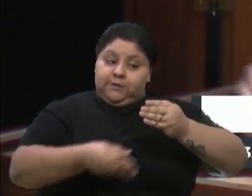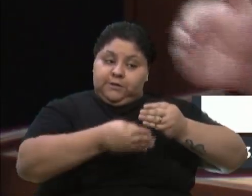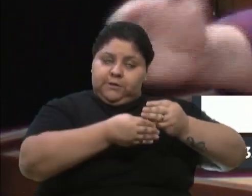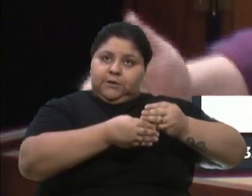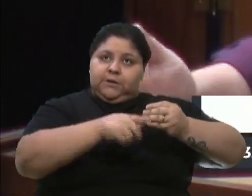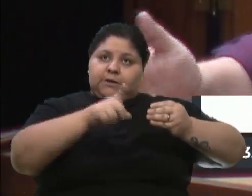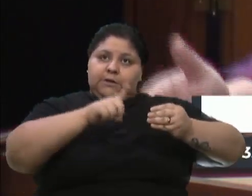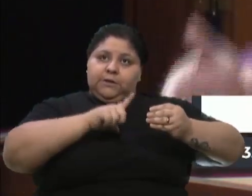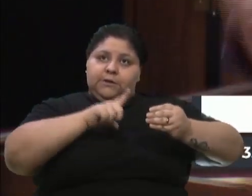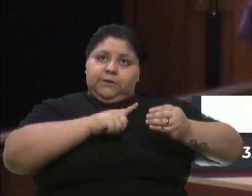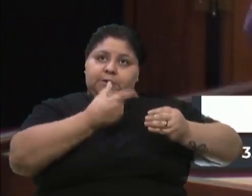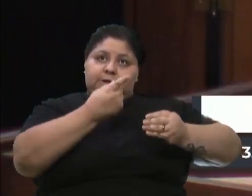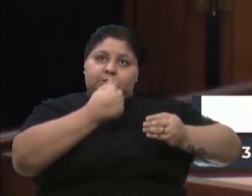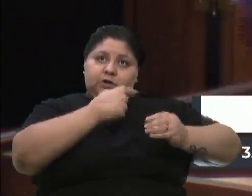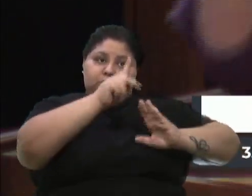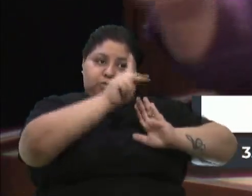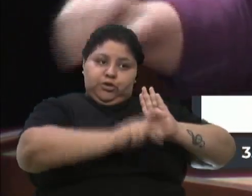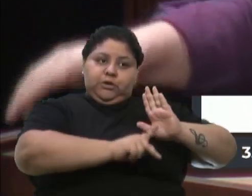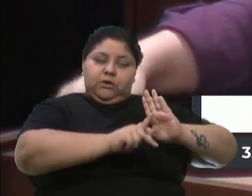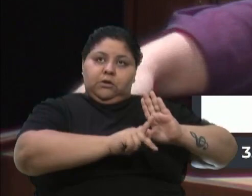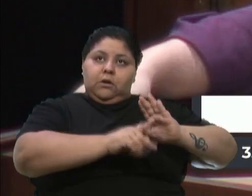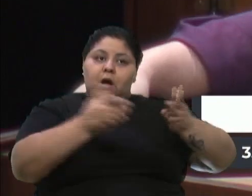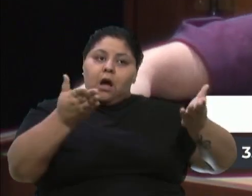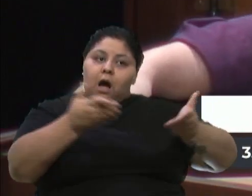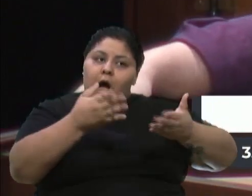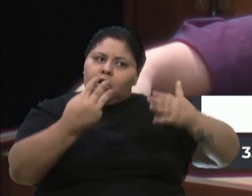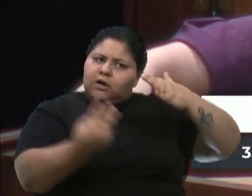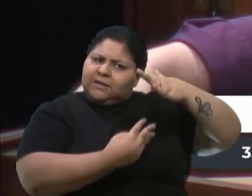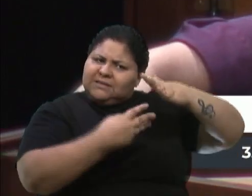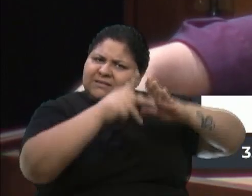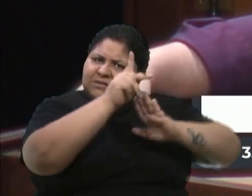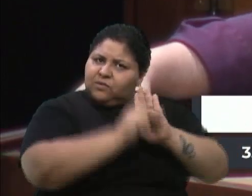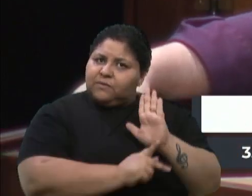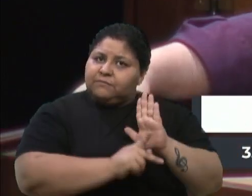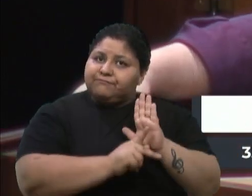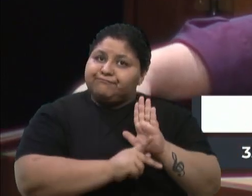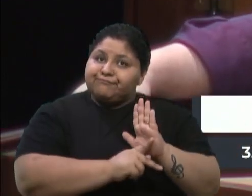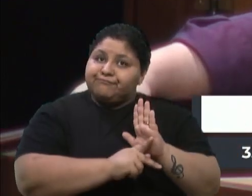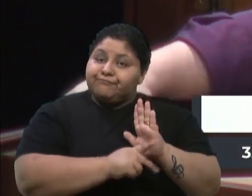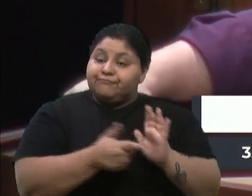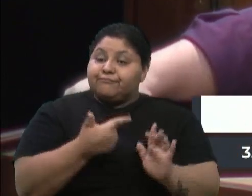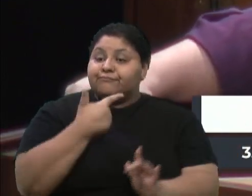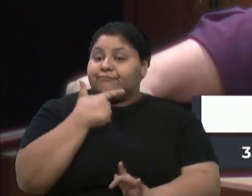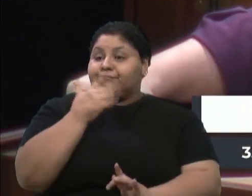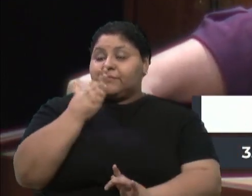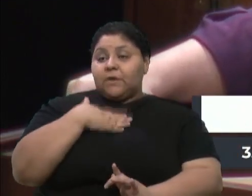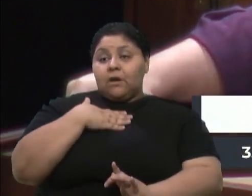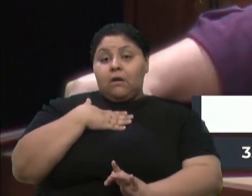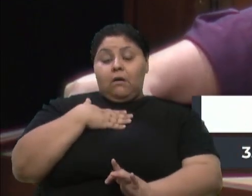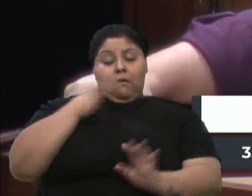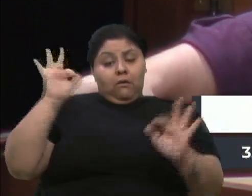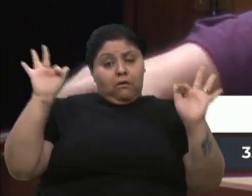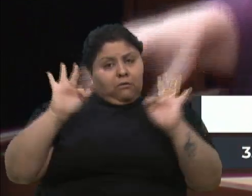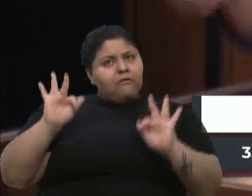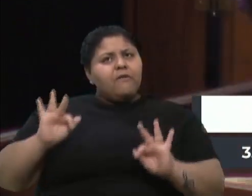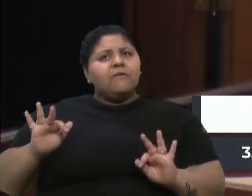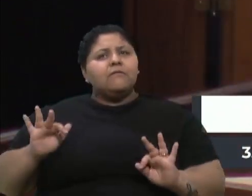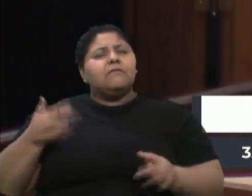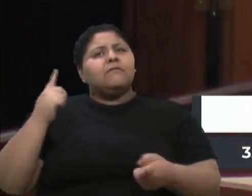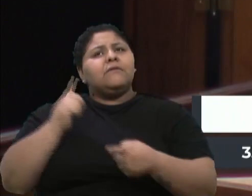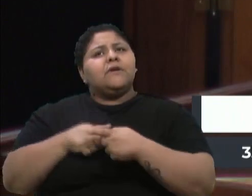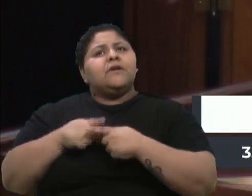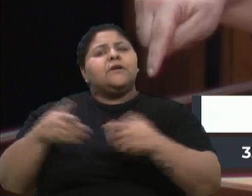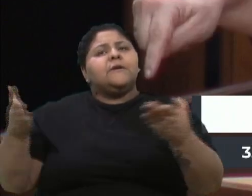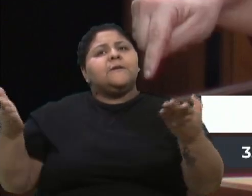dinheiro tem e projeto não tem, agora eles querem terceirizar os projetos. Engraçado, mas eu fico feliz, vereadores, calco, sabe por quê? Porque